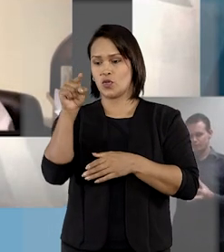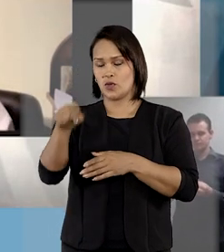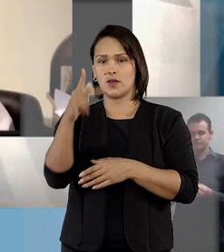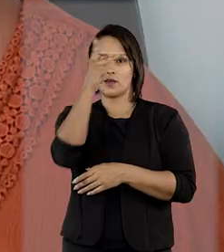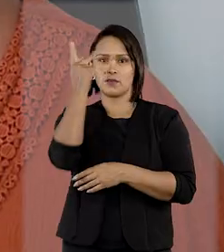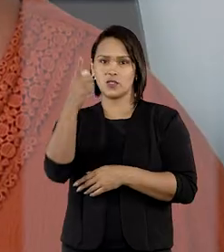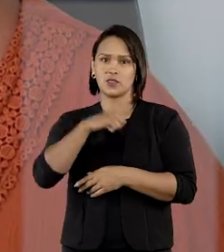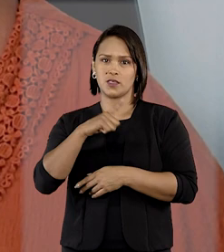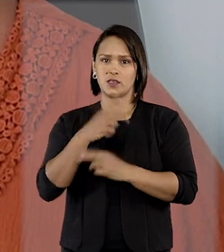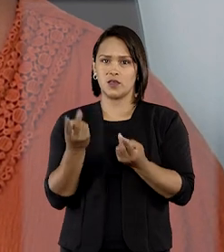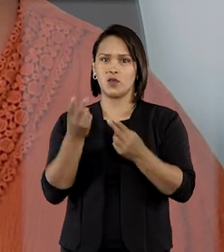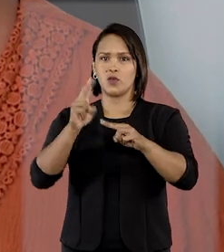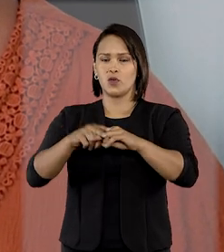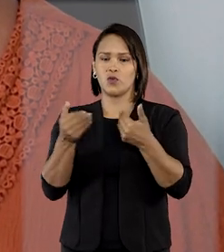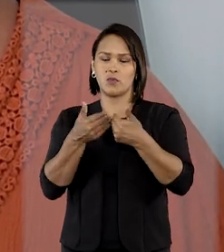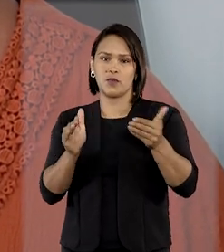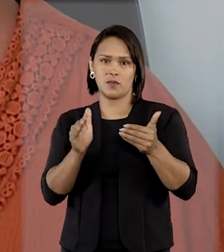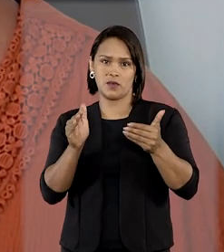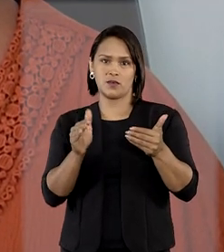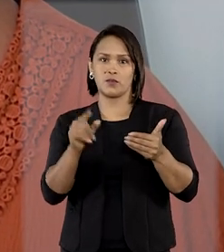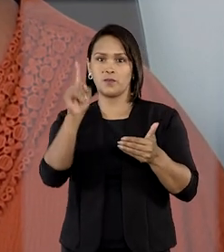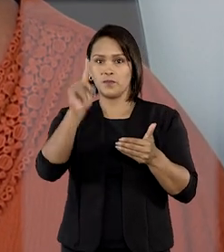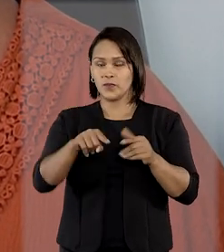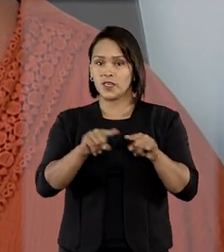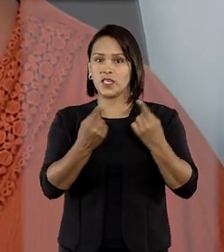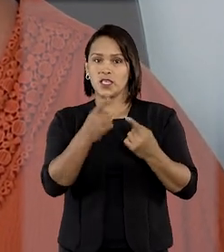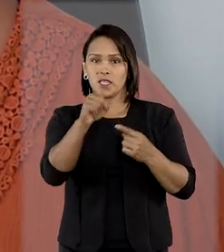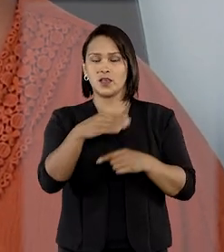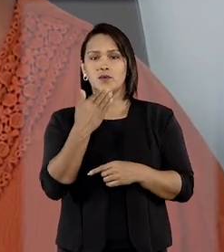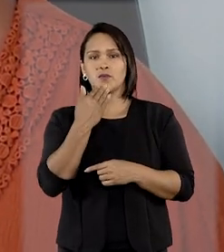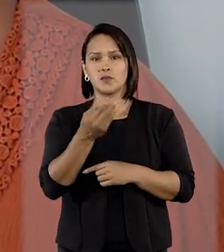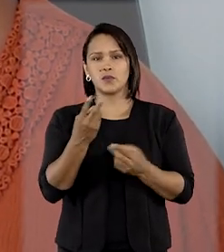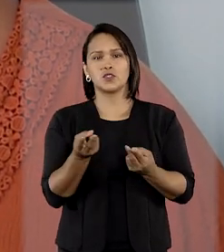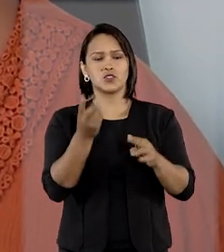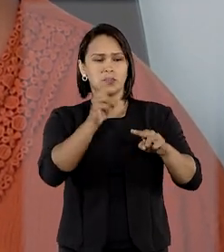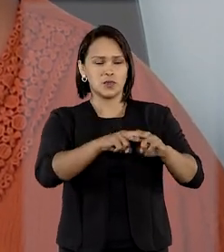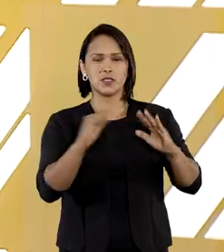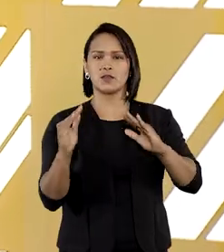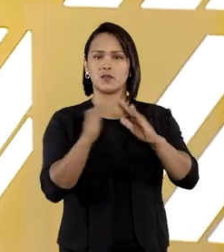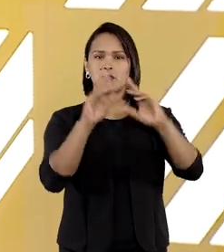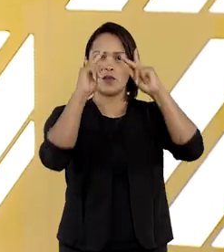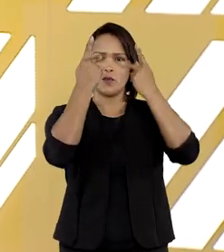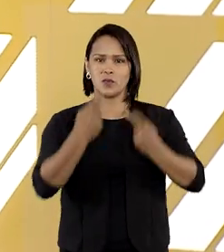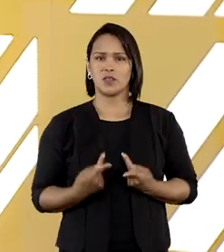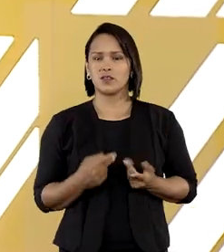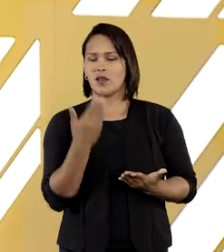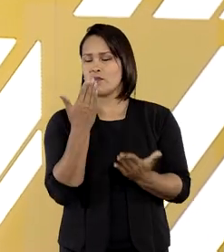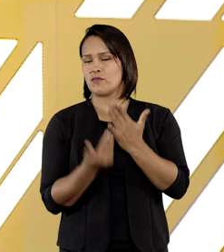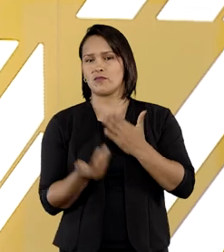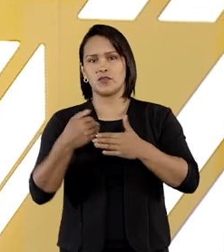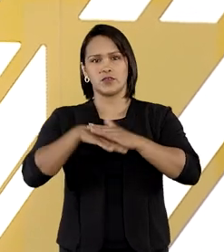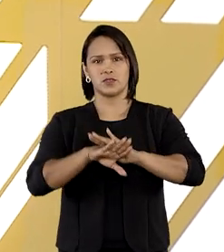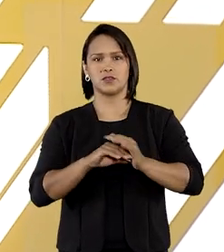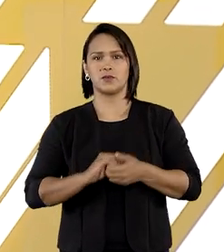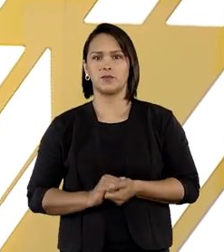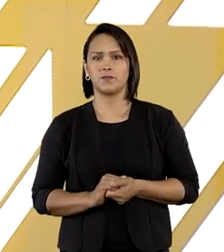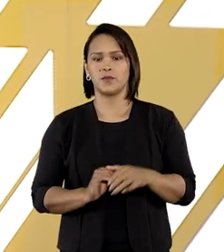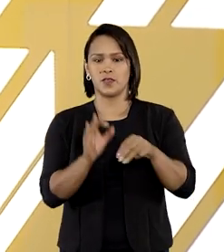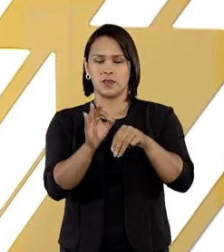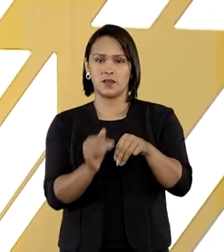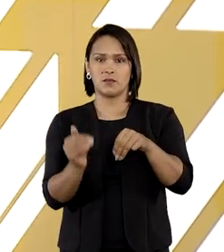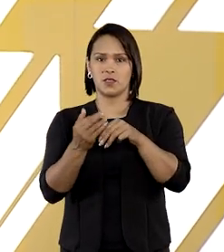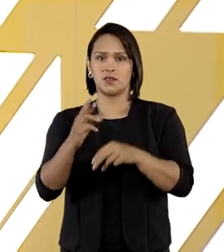aberto. Desse modo, o pedido de prisão domiciliar humanitária foi revogado. A ministra Regina Helena Costa